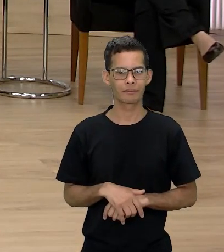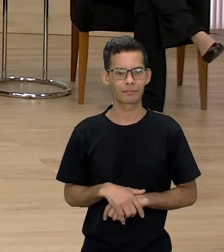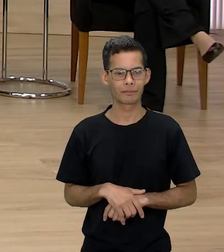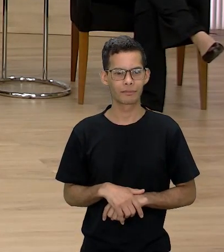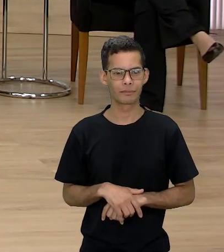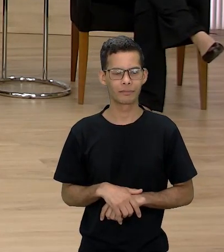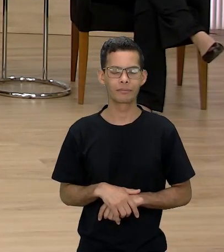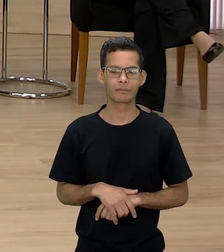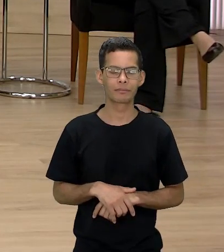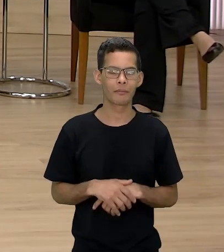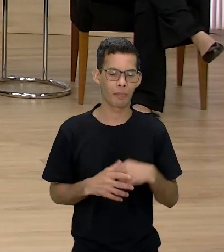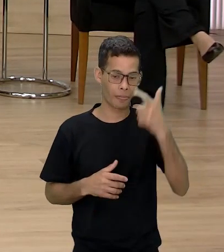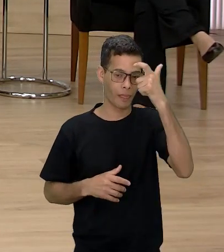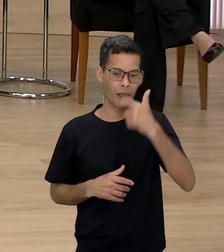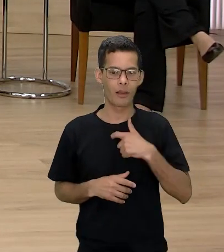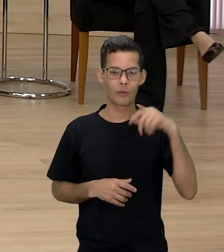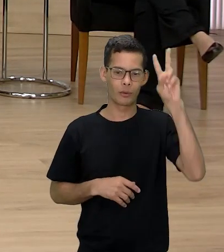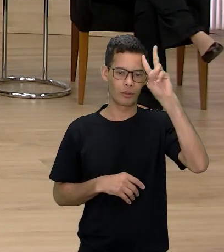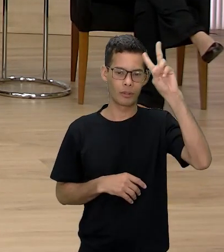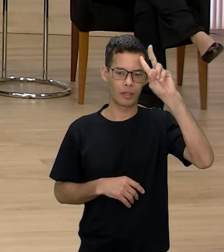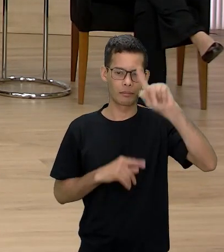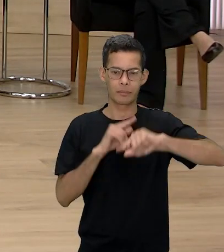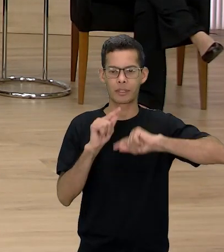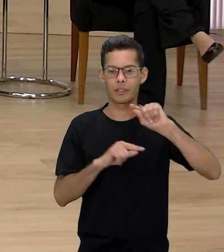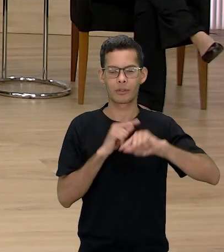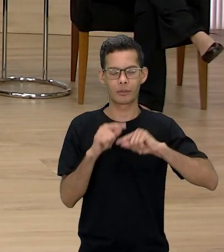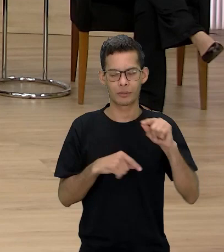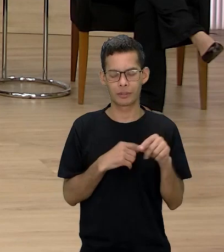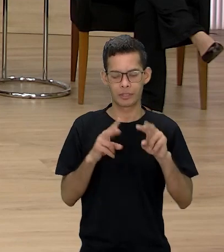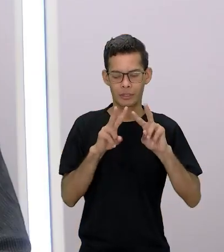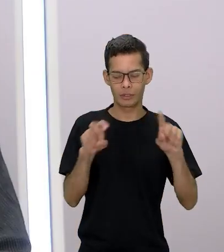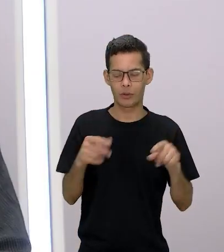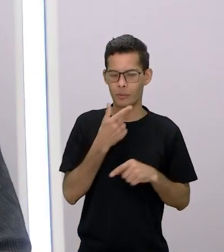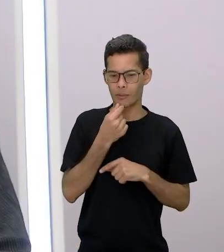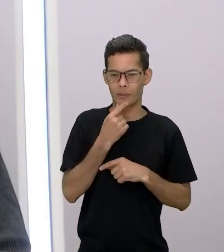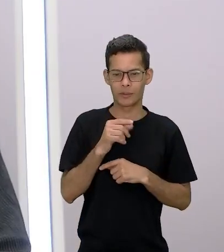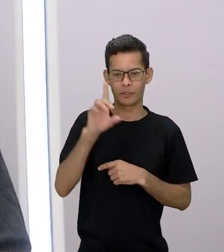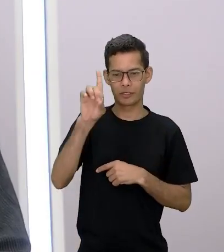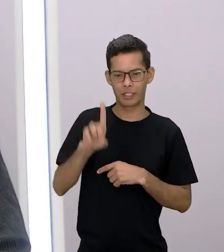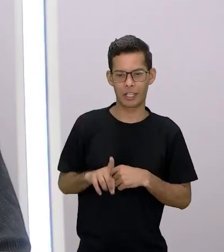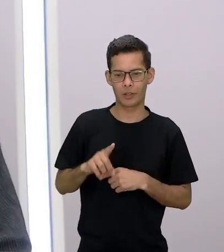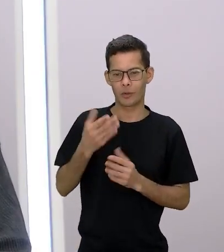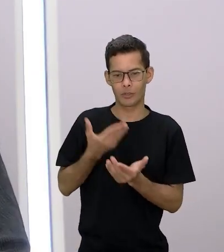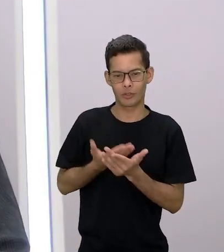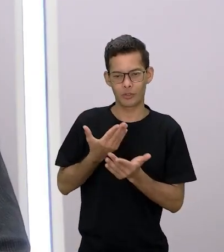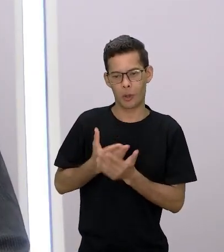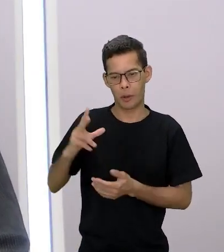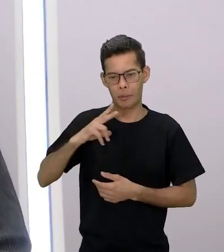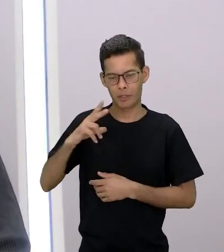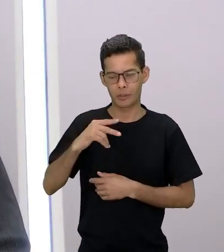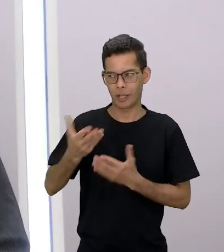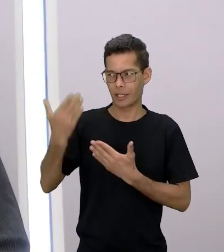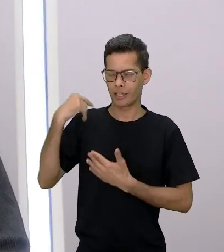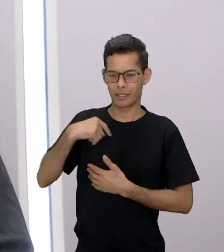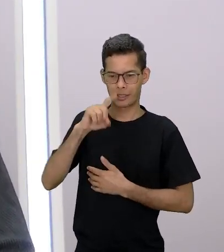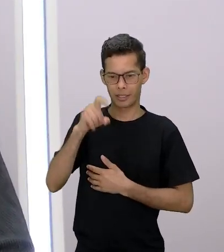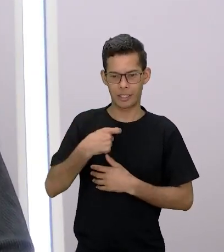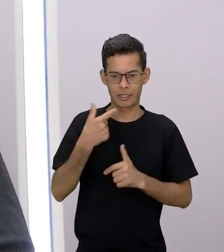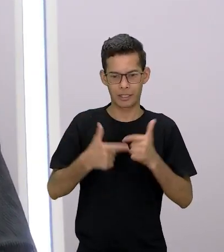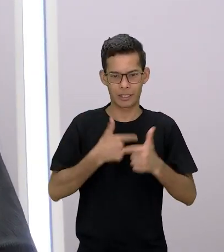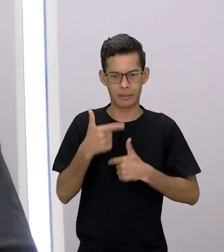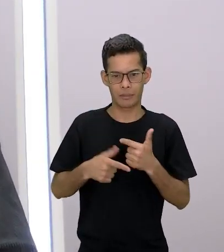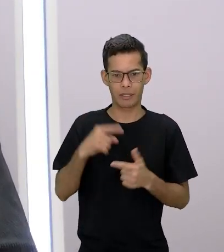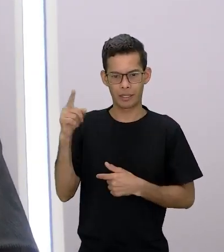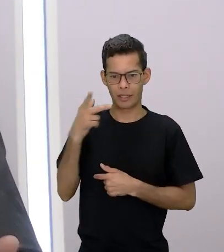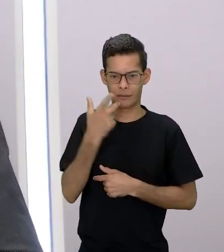eu me lembrei agora Janaína falando de um diretor de uma escola particular que eu trabalhei que ele dizia que mulher